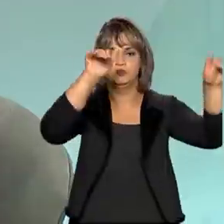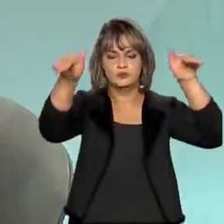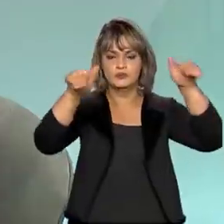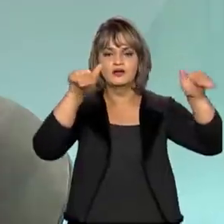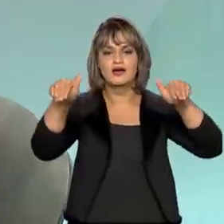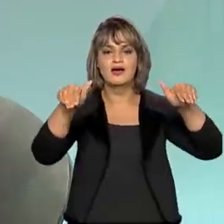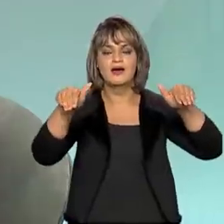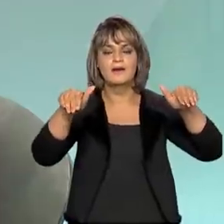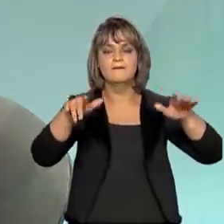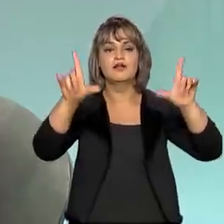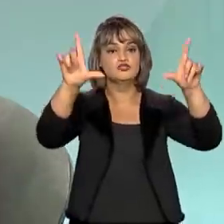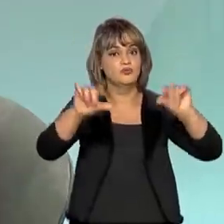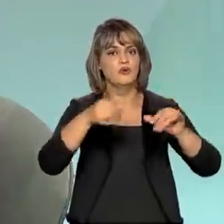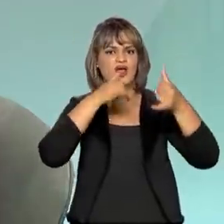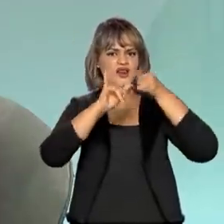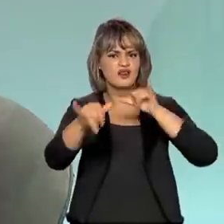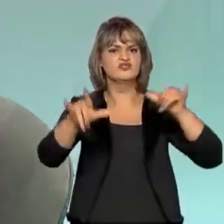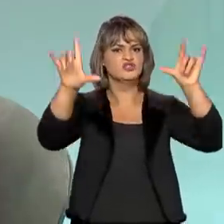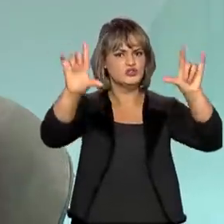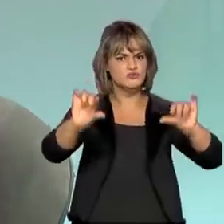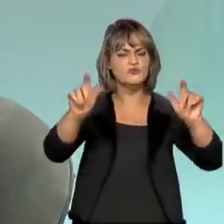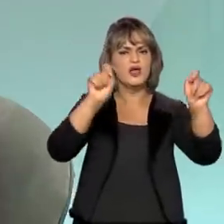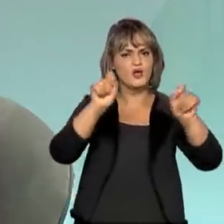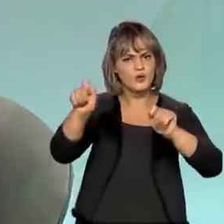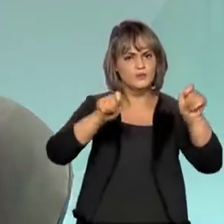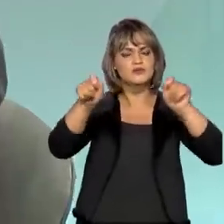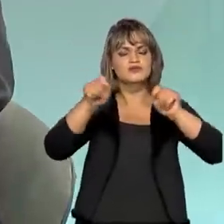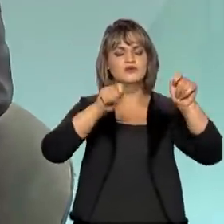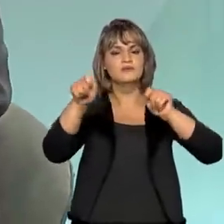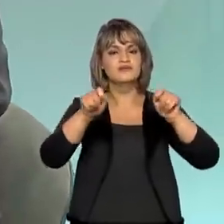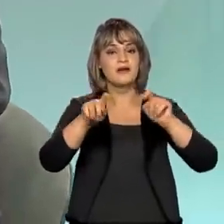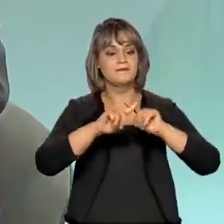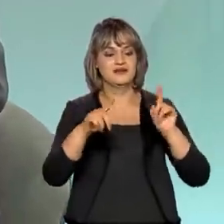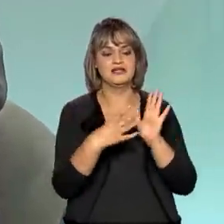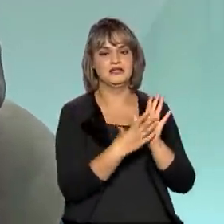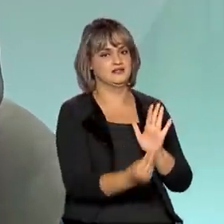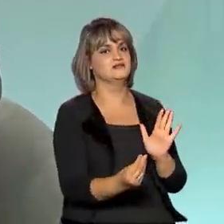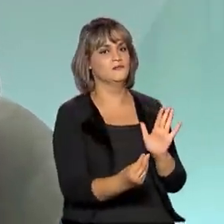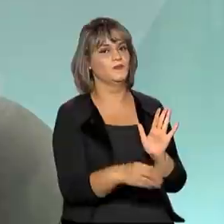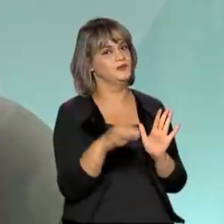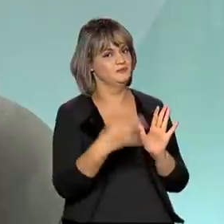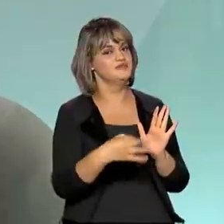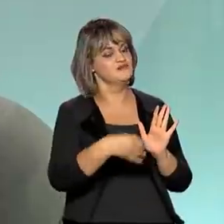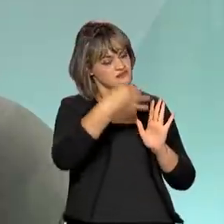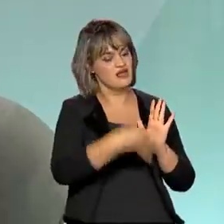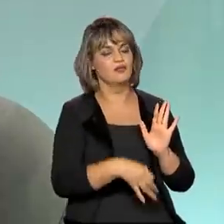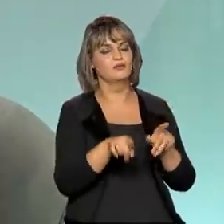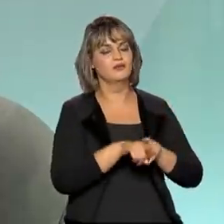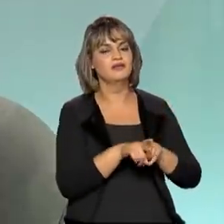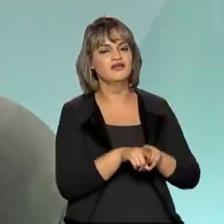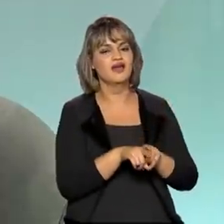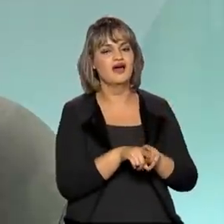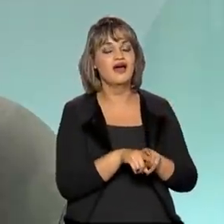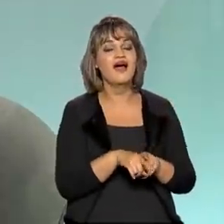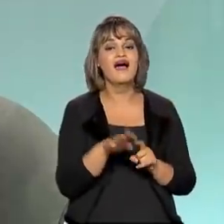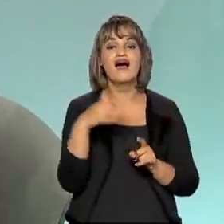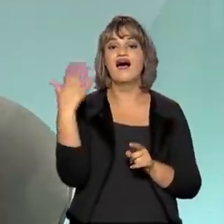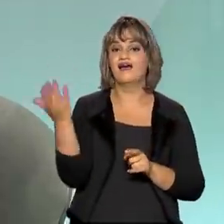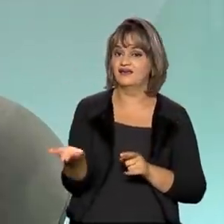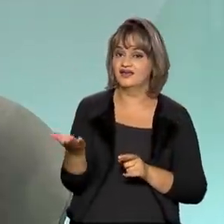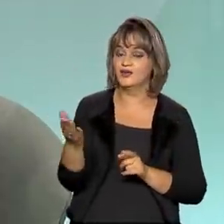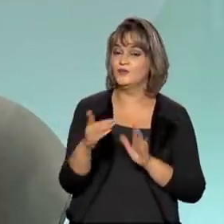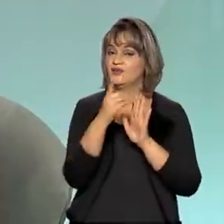consumidores para a redução do consumo de energia, para o uso eficiente e não dar o exemplo. Então, esse